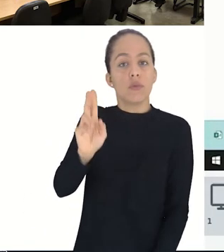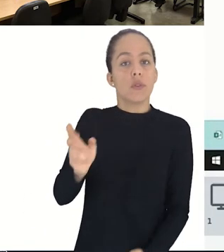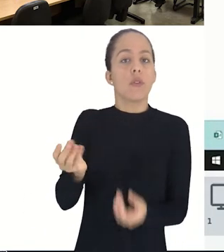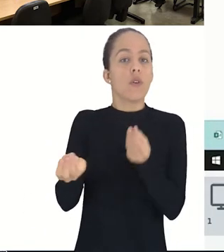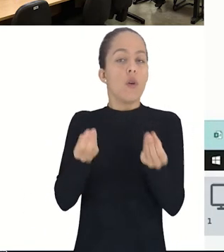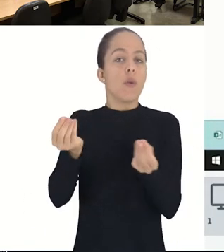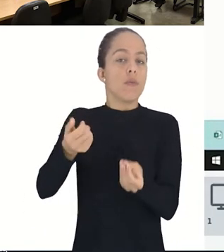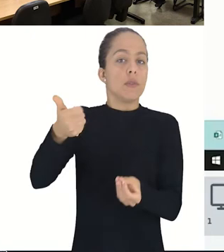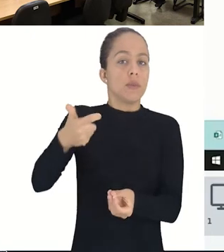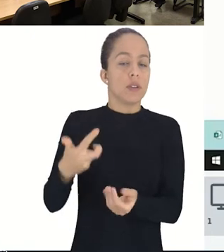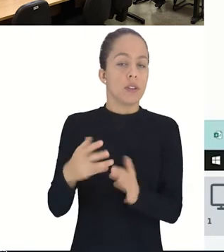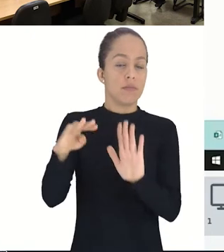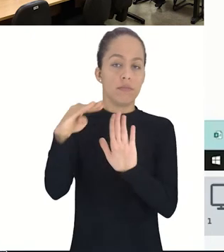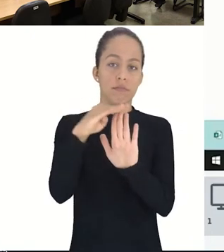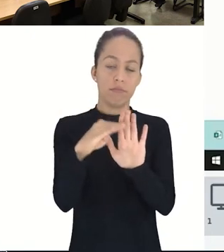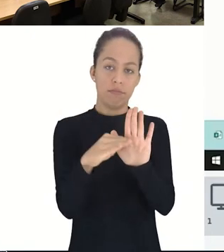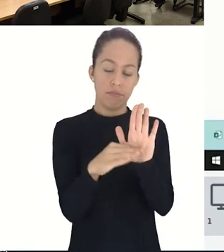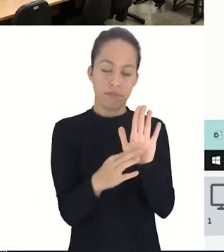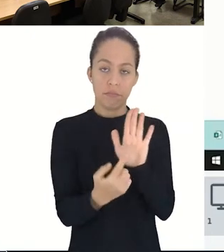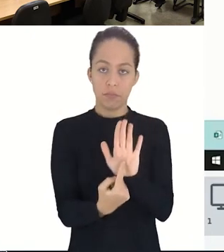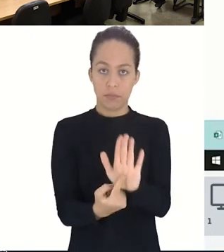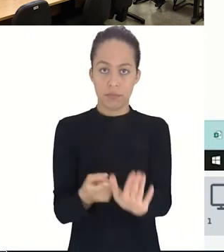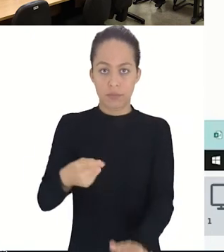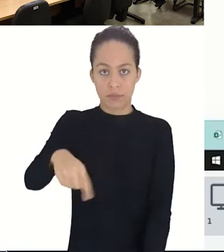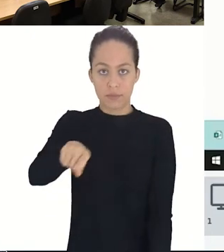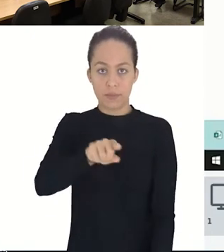Agora eu vou passar até o final da lista novamente.